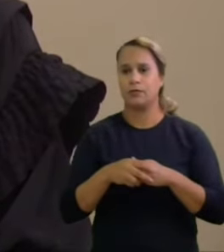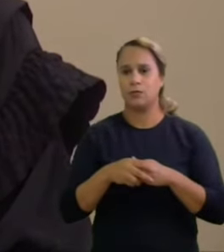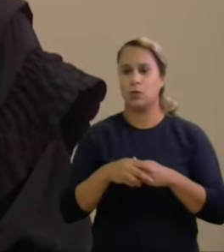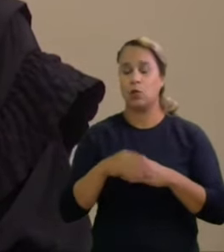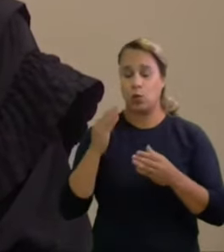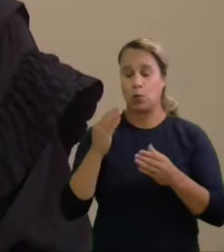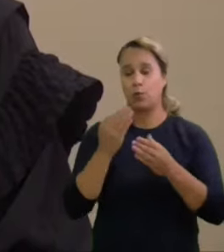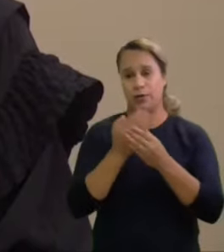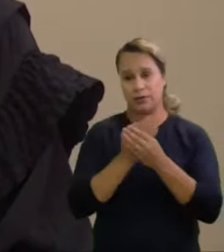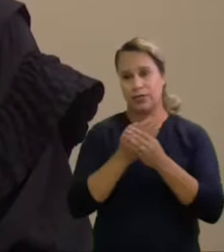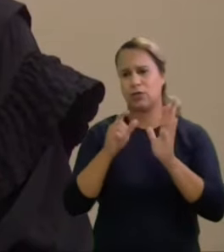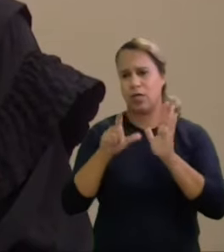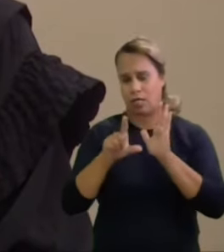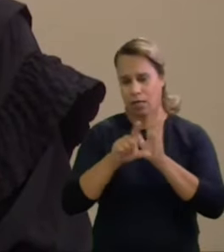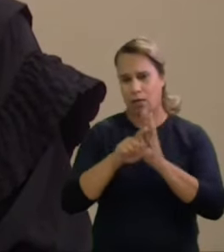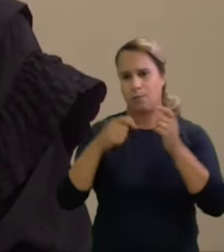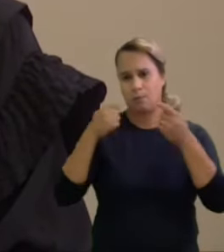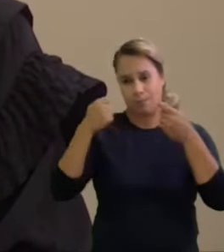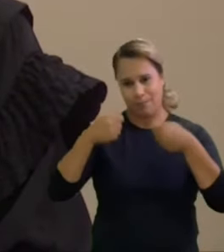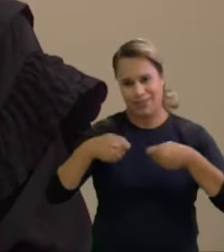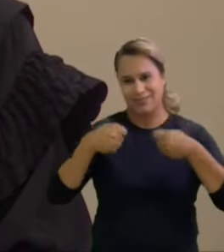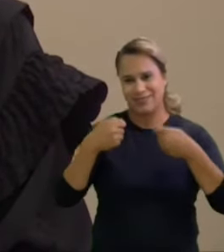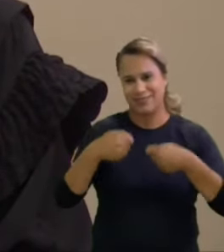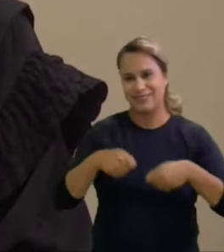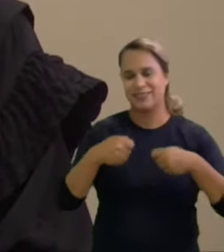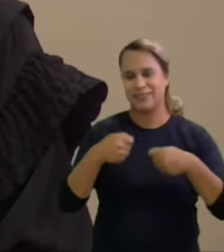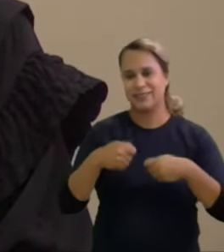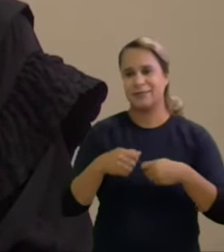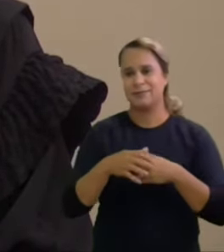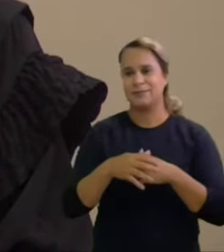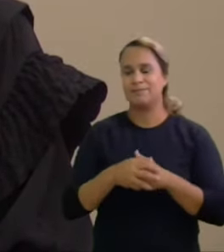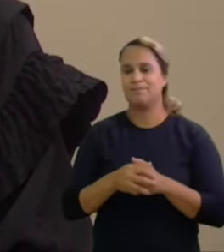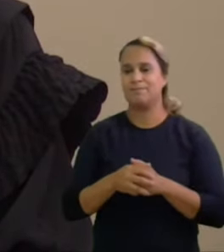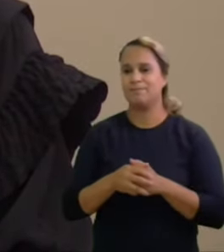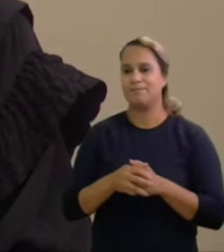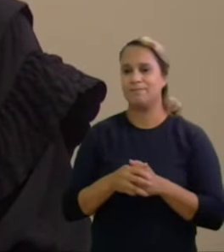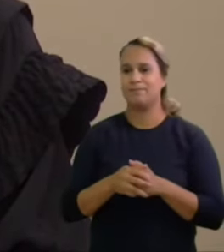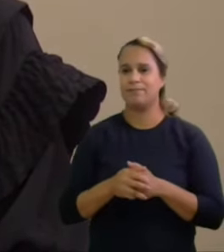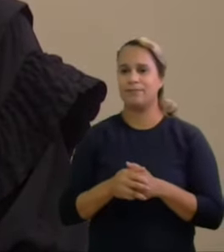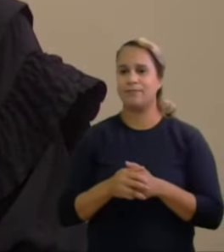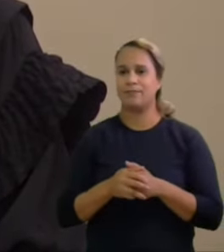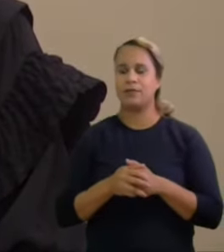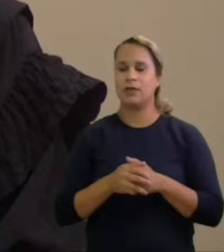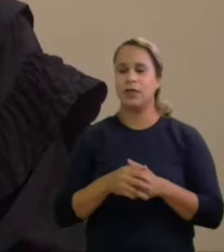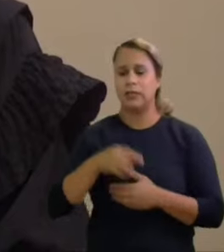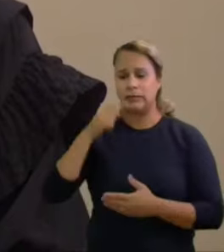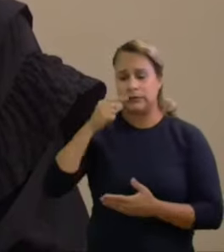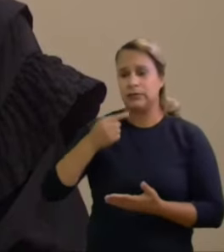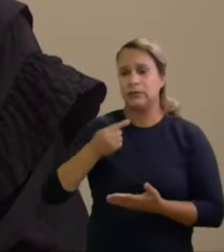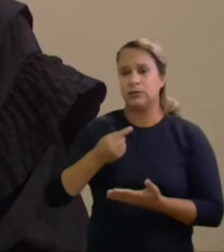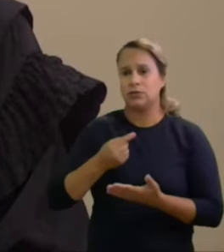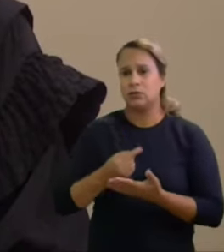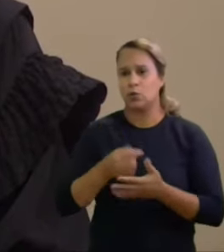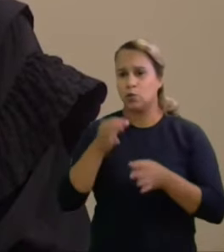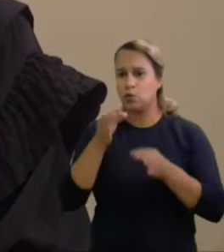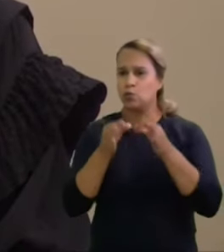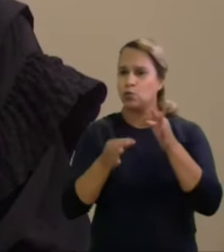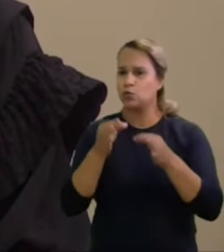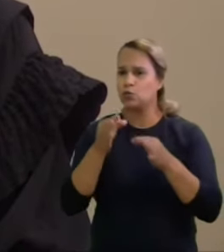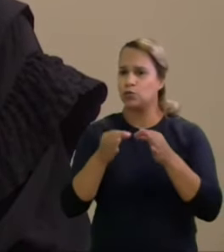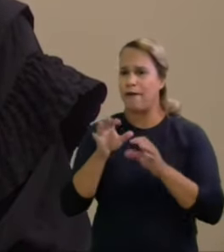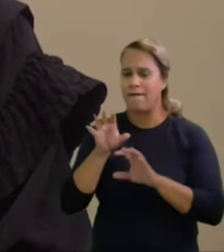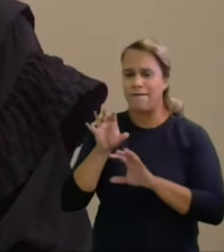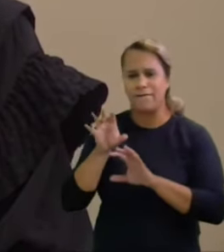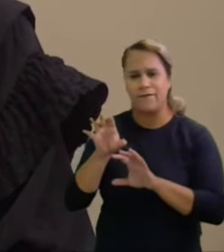não obstante essa legitimidade reconhecida pelo constituinte originário as decisões judiciais que afetam a integridade do